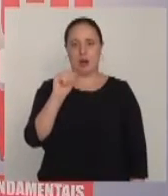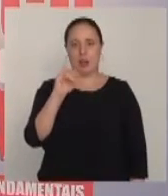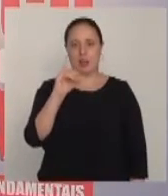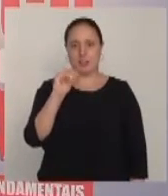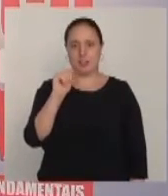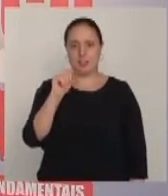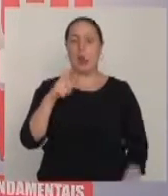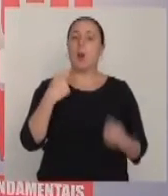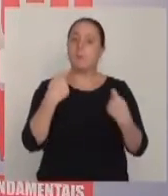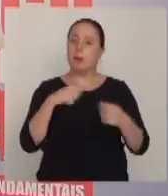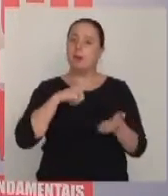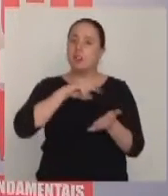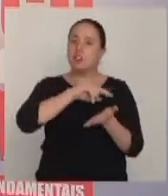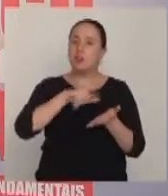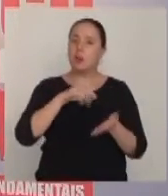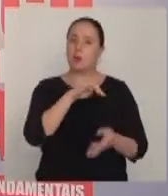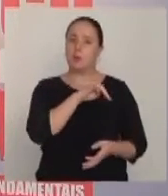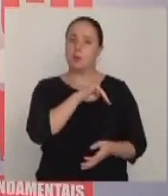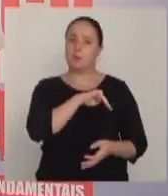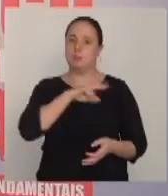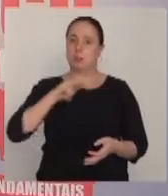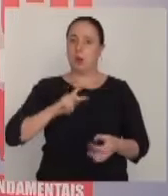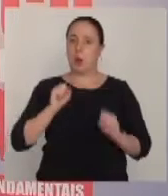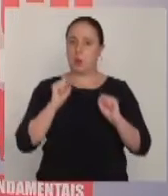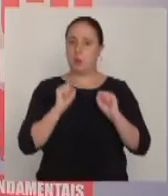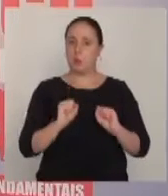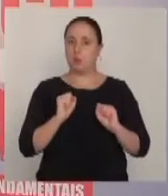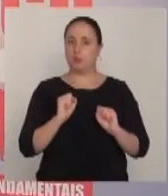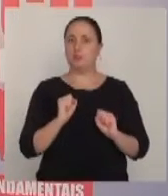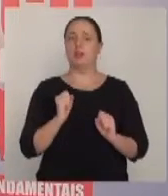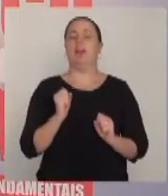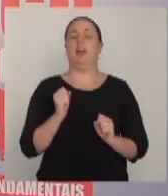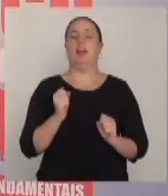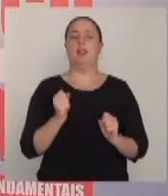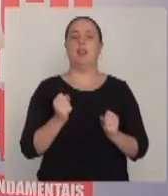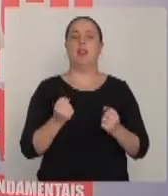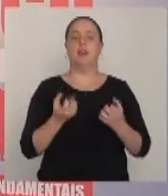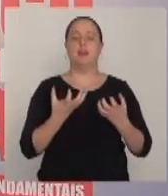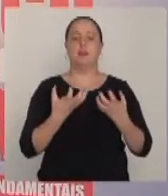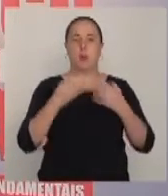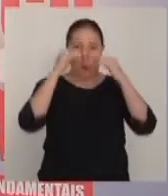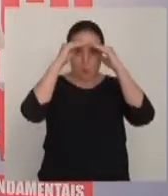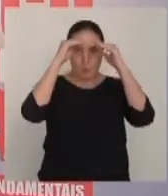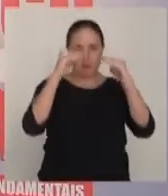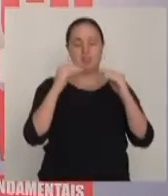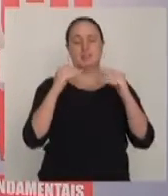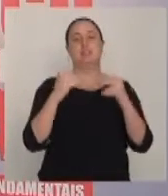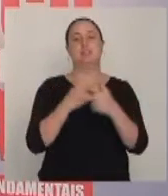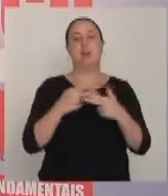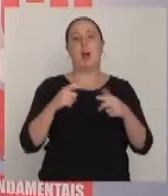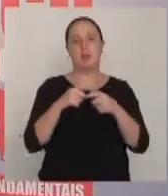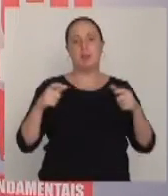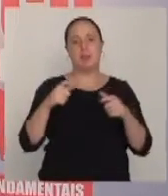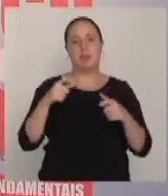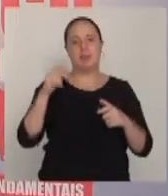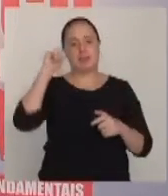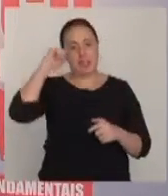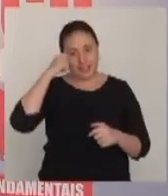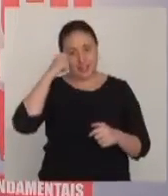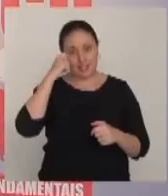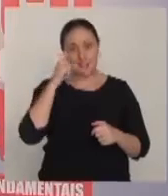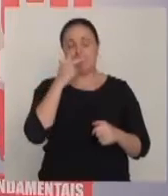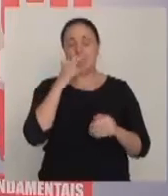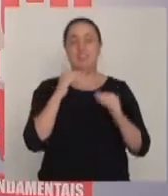nós precisamos, da diversidade do Ministério Público, que ele possa abarcar os anseios da população, que é, em sua maioria, negra, para fazer com que a